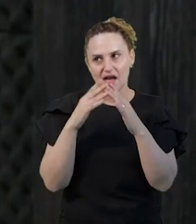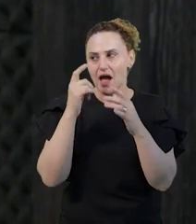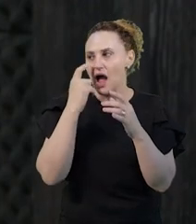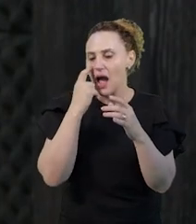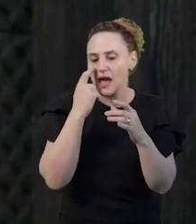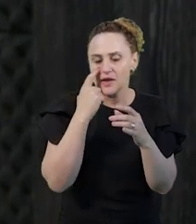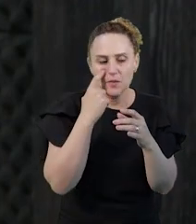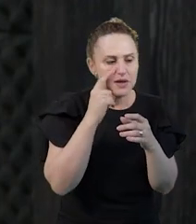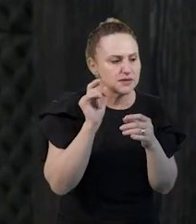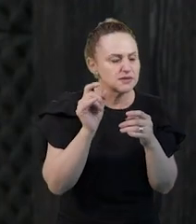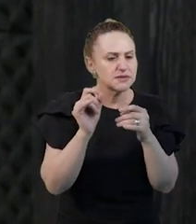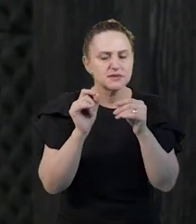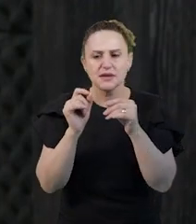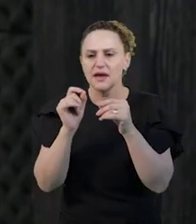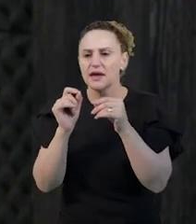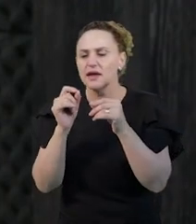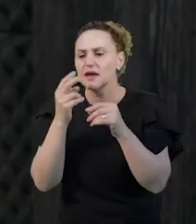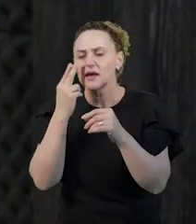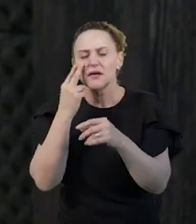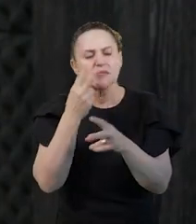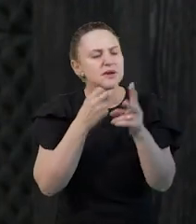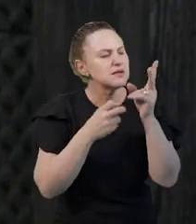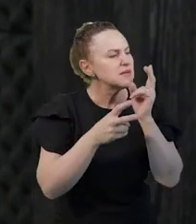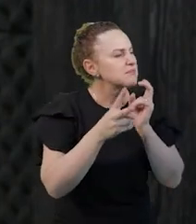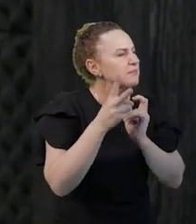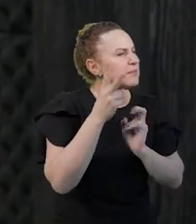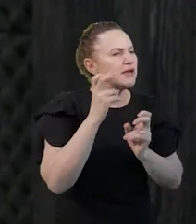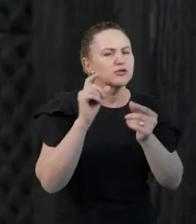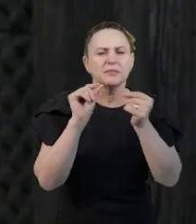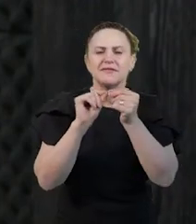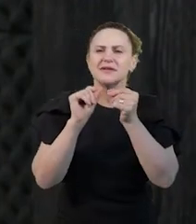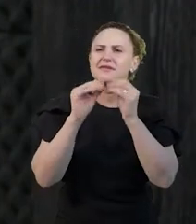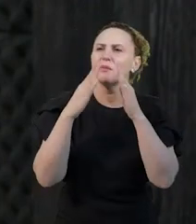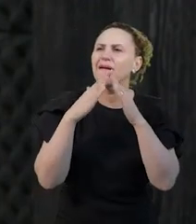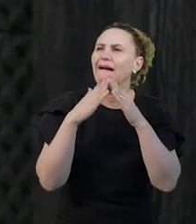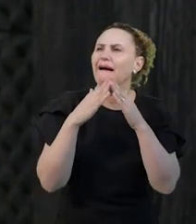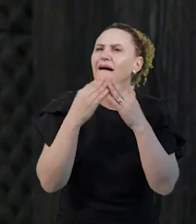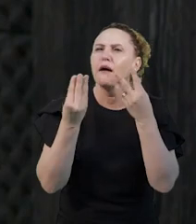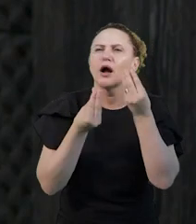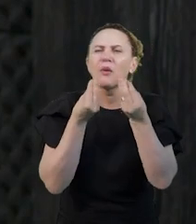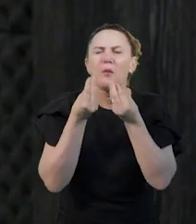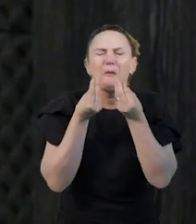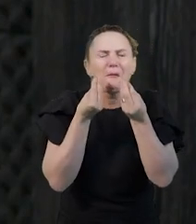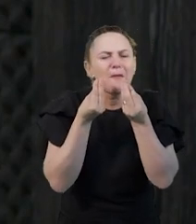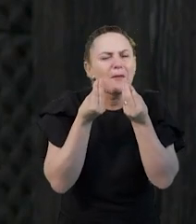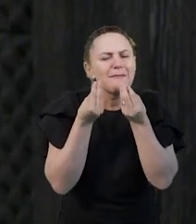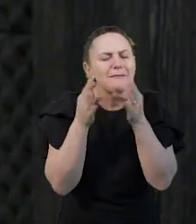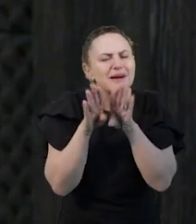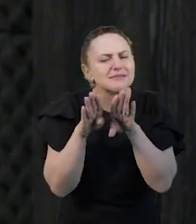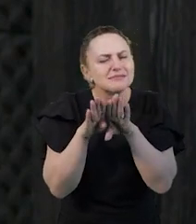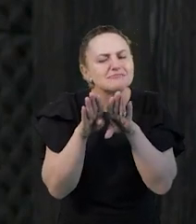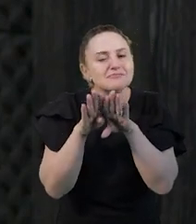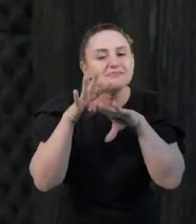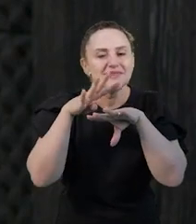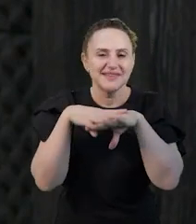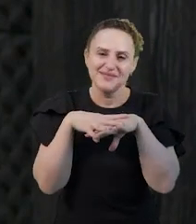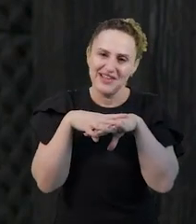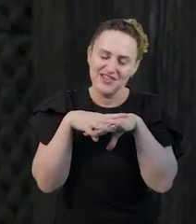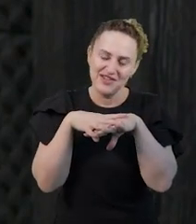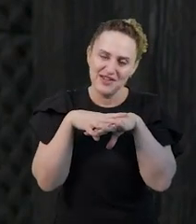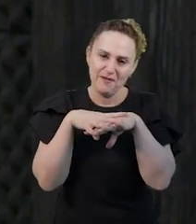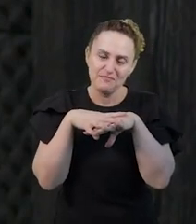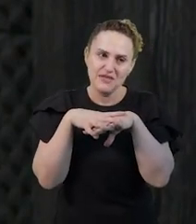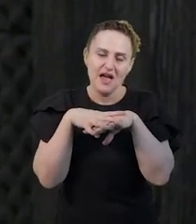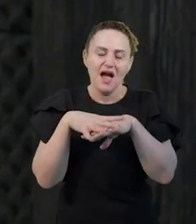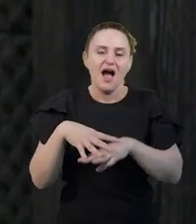quanto a matemática envolvida na construção de uma casa. E daí veio vindo o gosto por